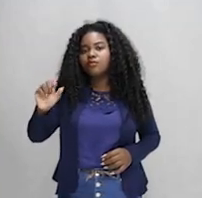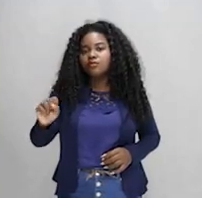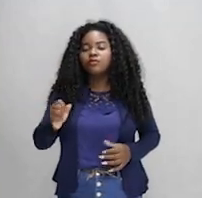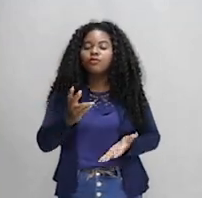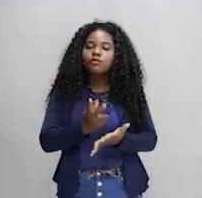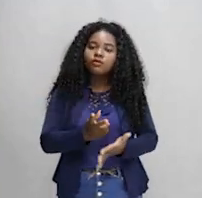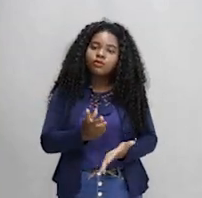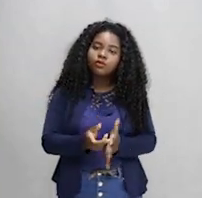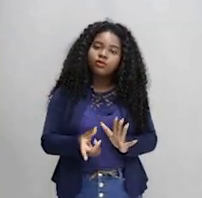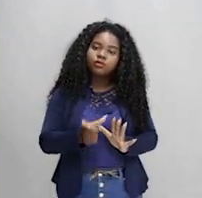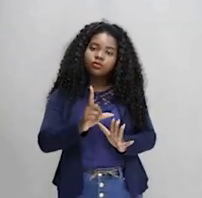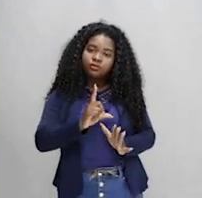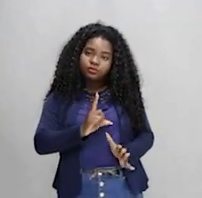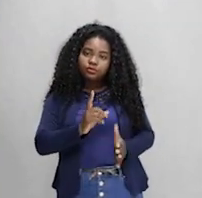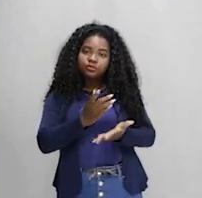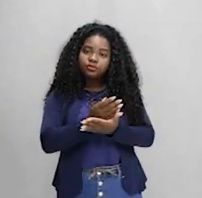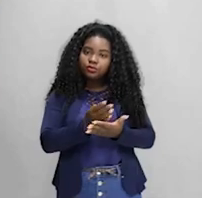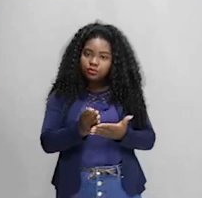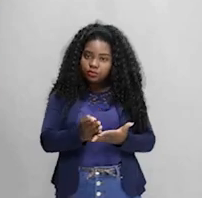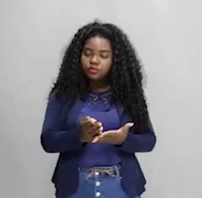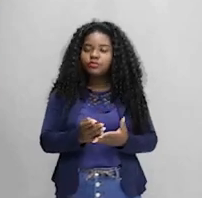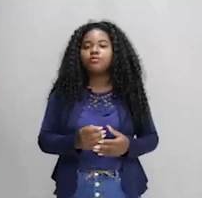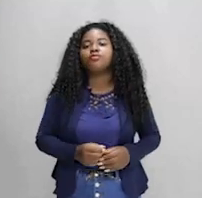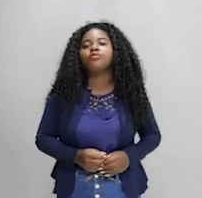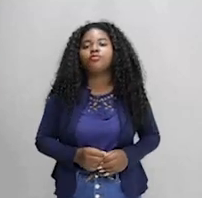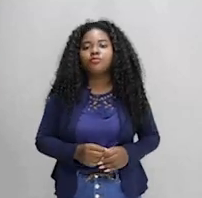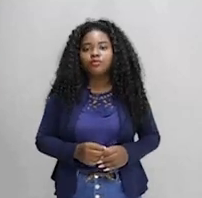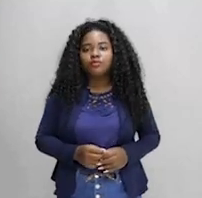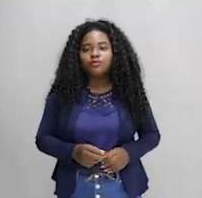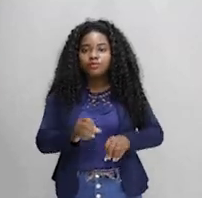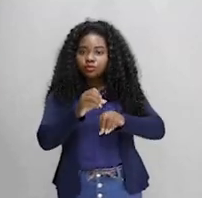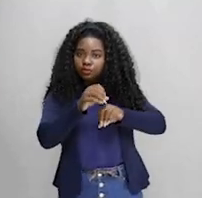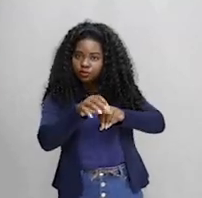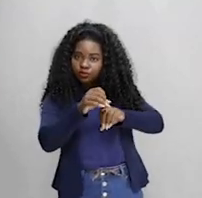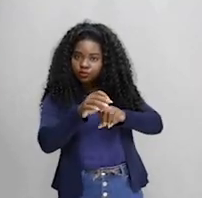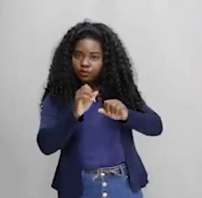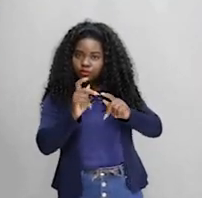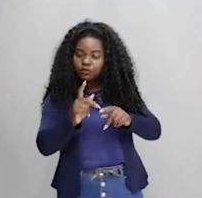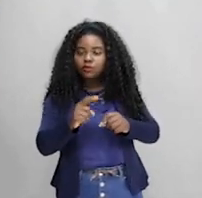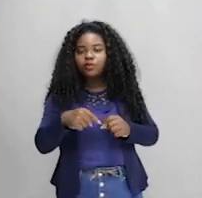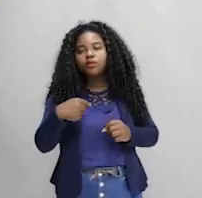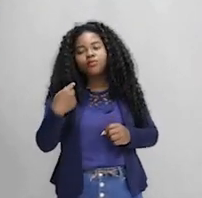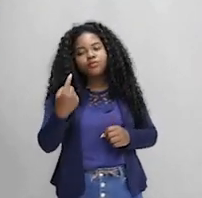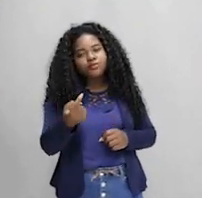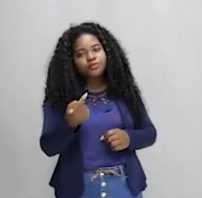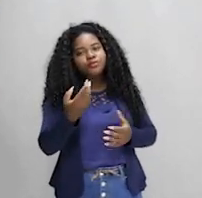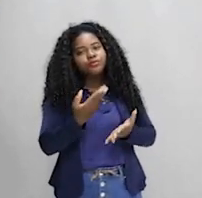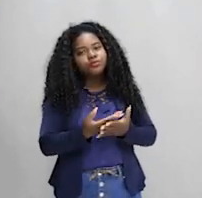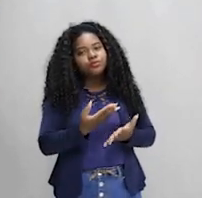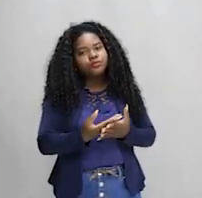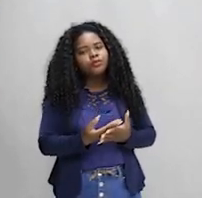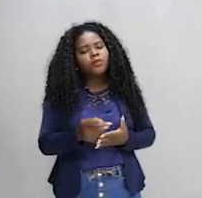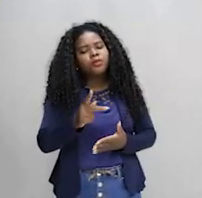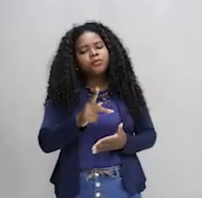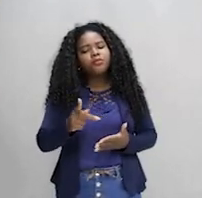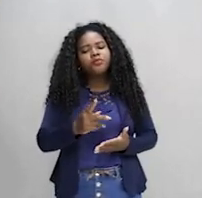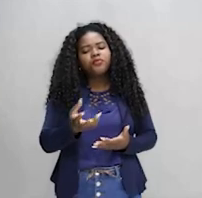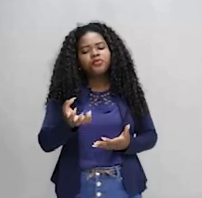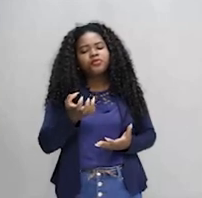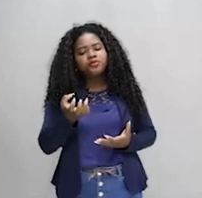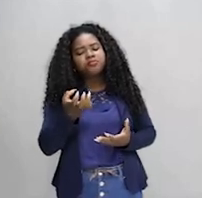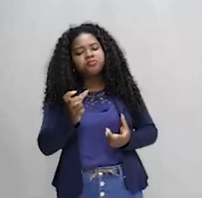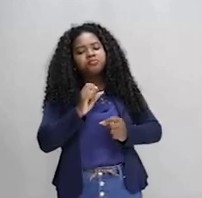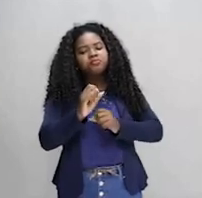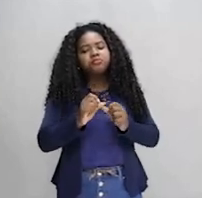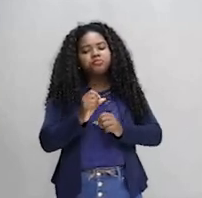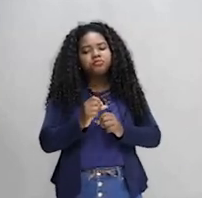eu gosto de deixar aquele recadinho do coração para ti. Qual é Marcos? Depois dessa aula, Marcos, quero relembrar, gostei, mas tem alguns pontos